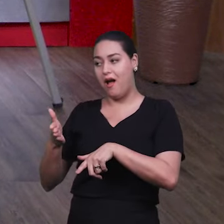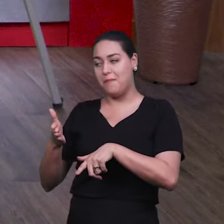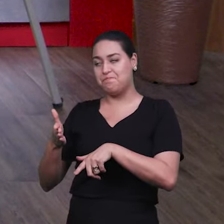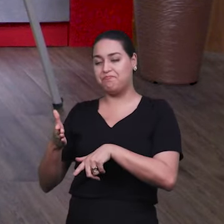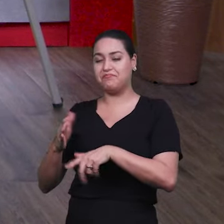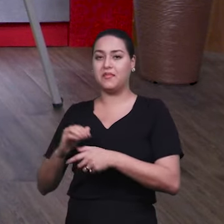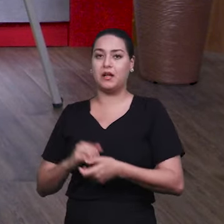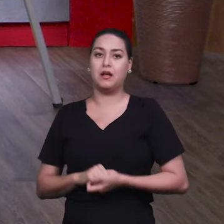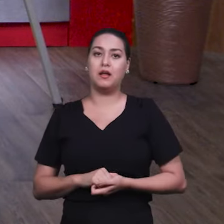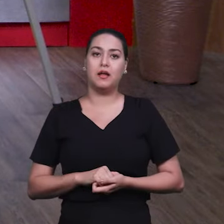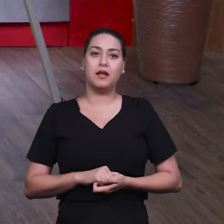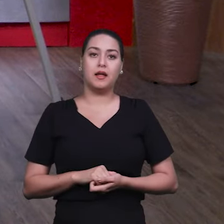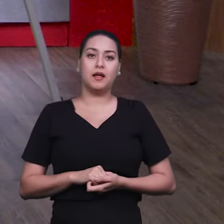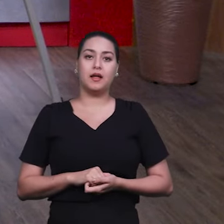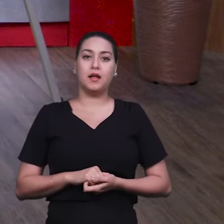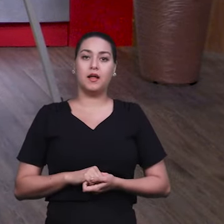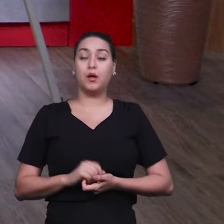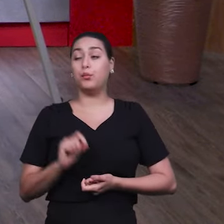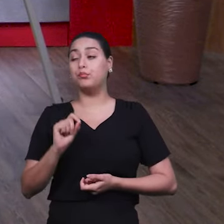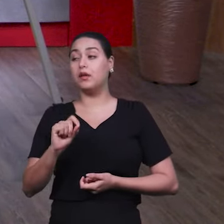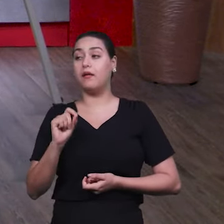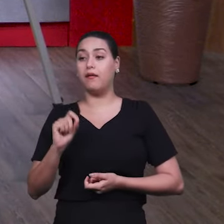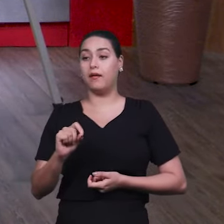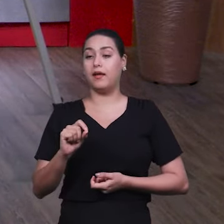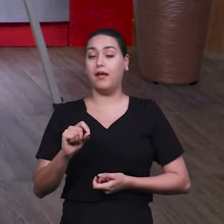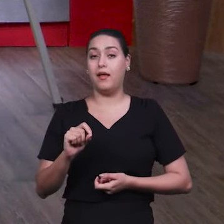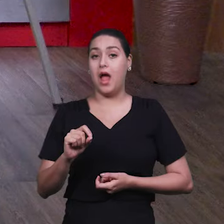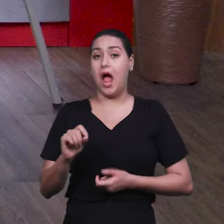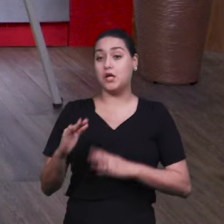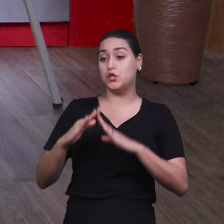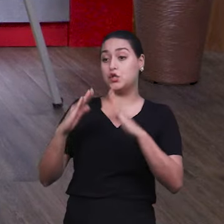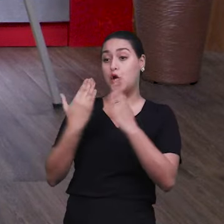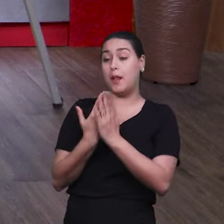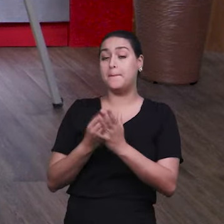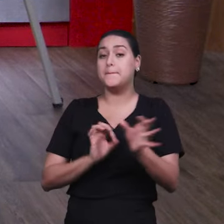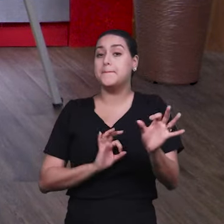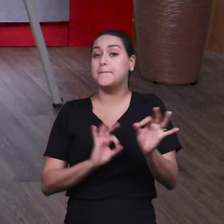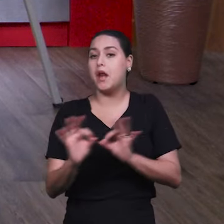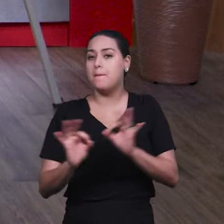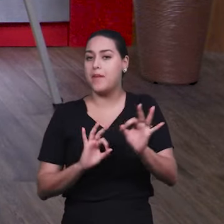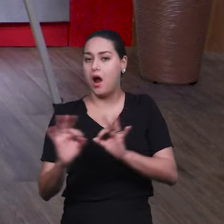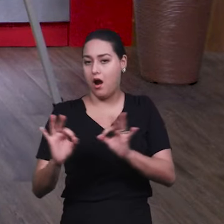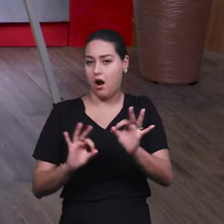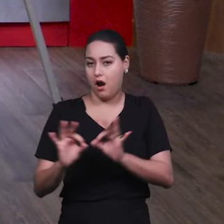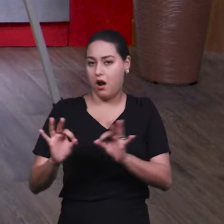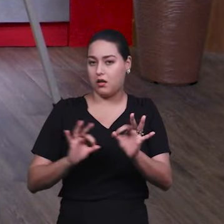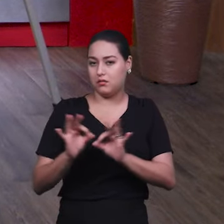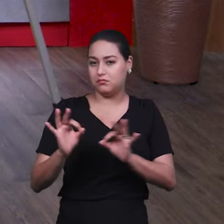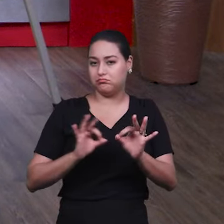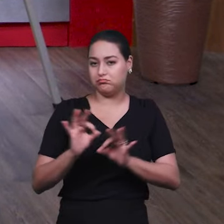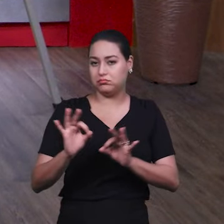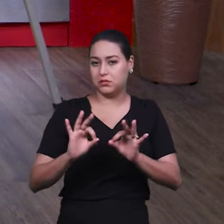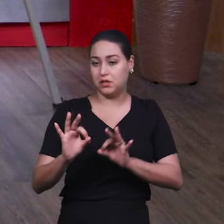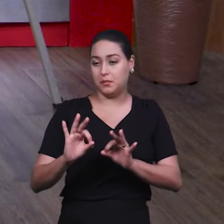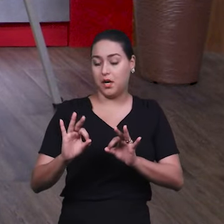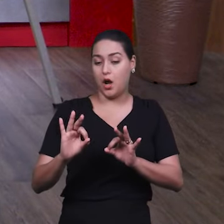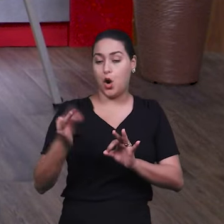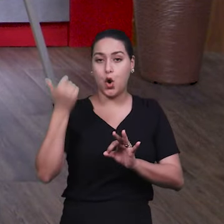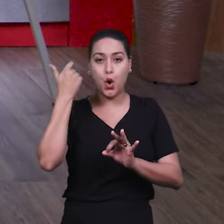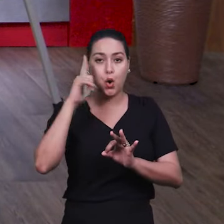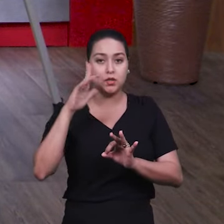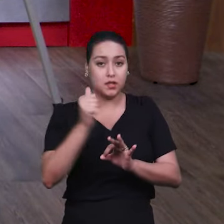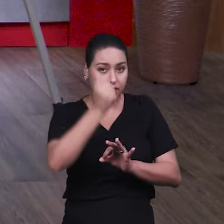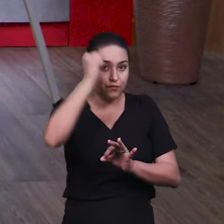tempo. E que, escolas que preparam pessoas para fazer o curso de